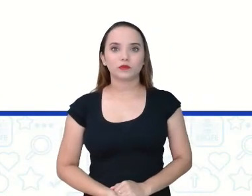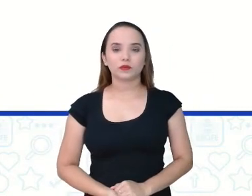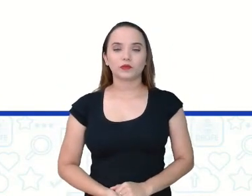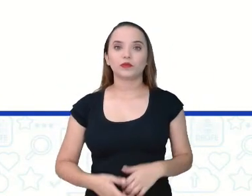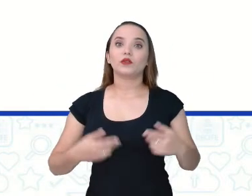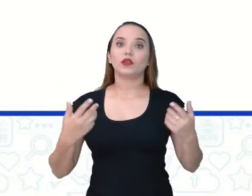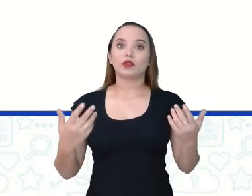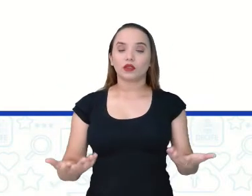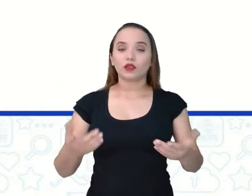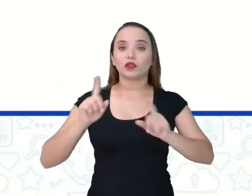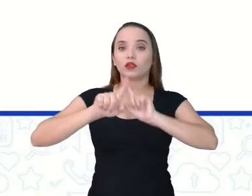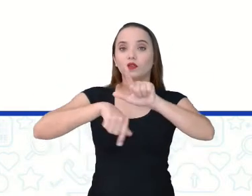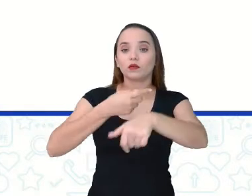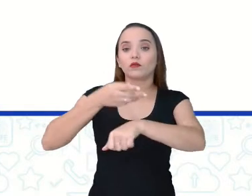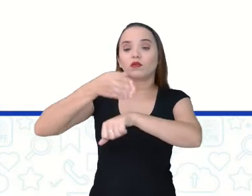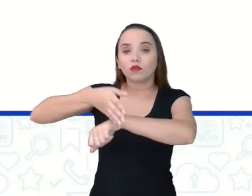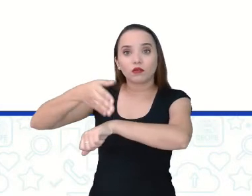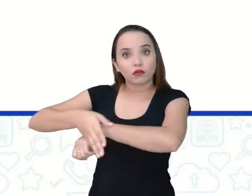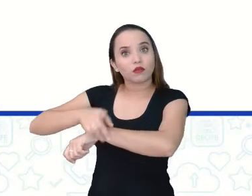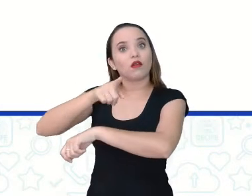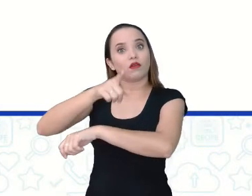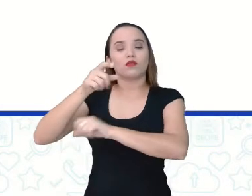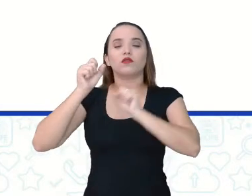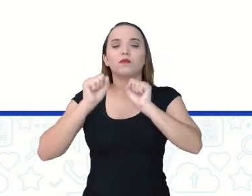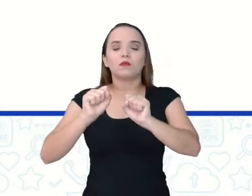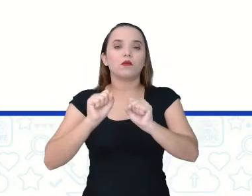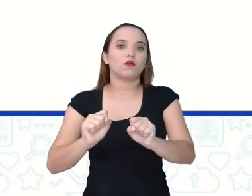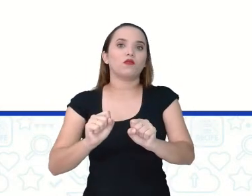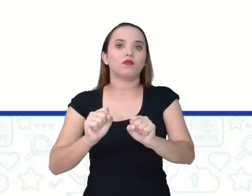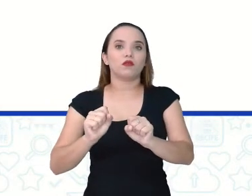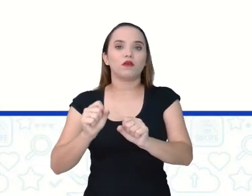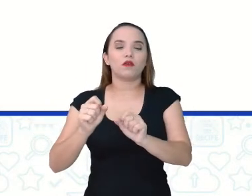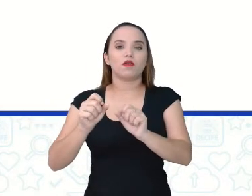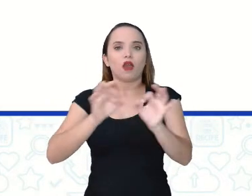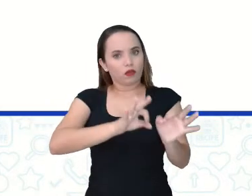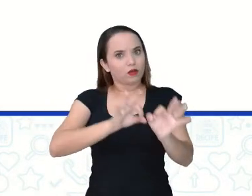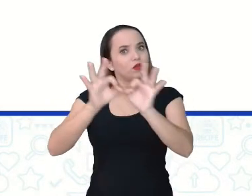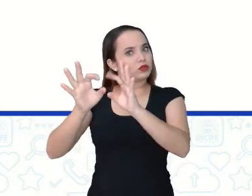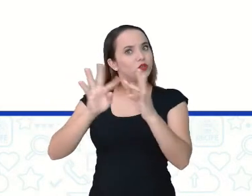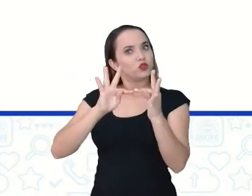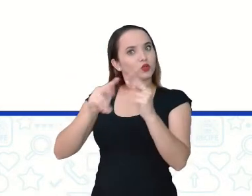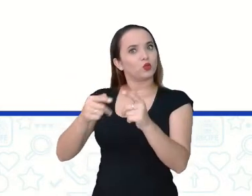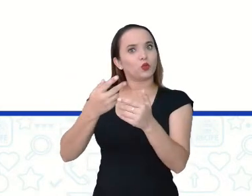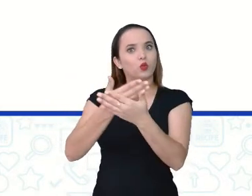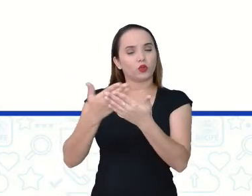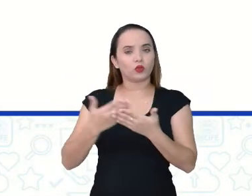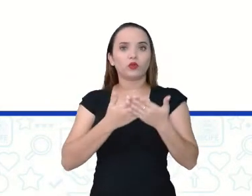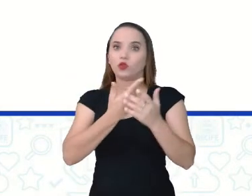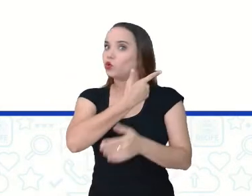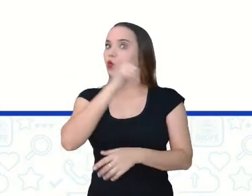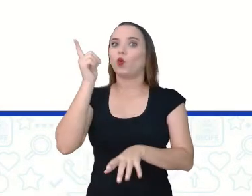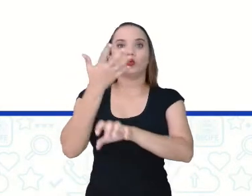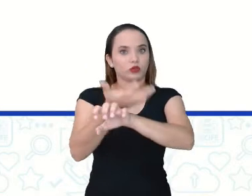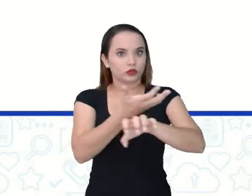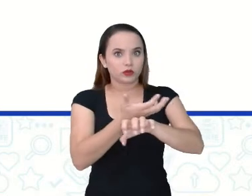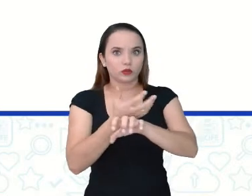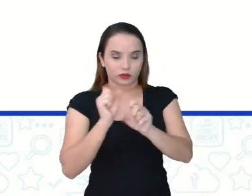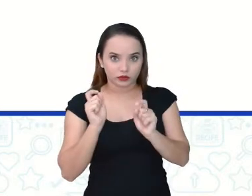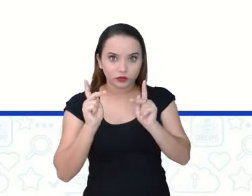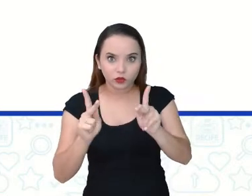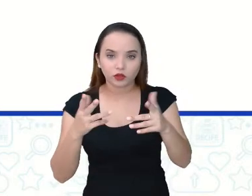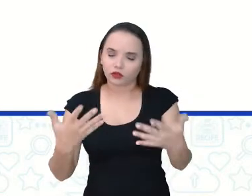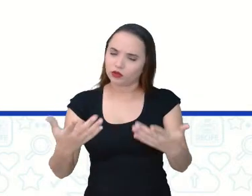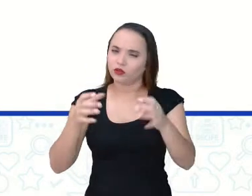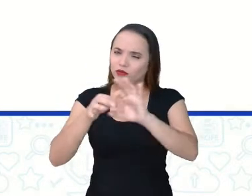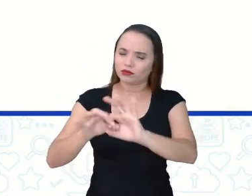E aí entrando no canal, vocês podem assistir as aulas dos outros componentes curriculares também. Então fiquem aí à